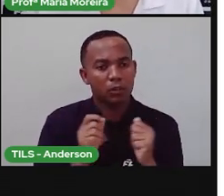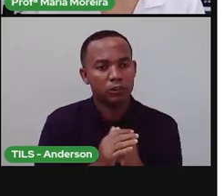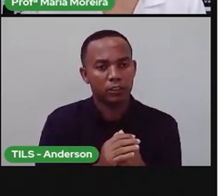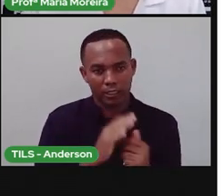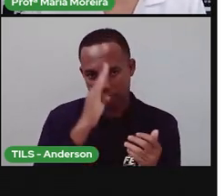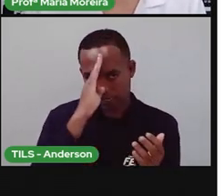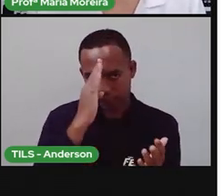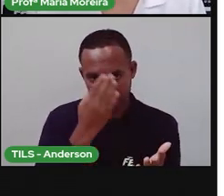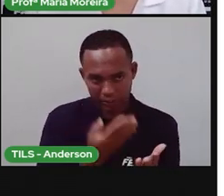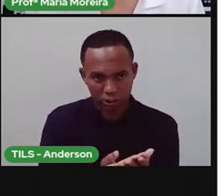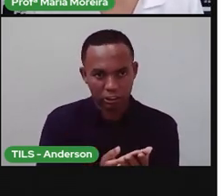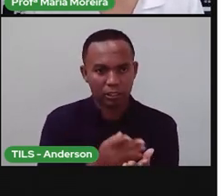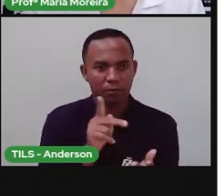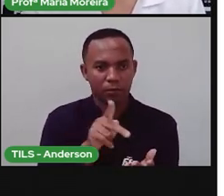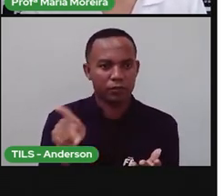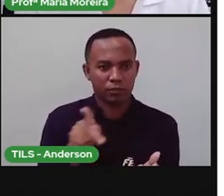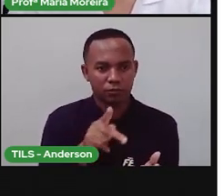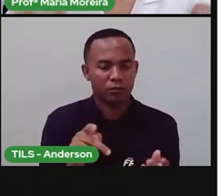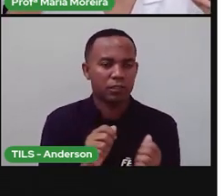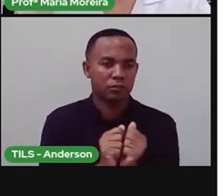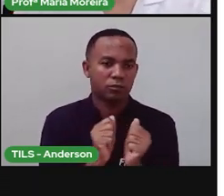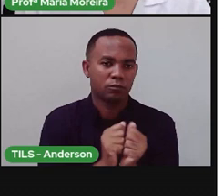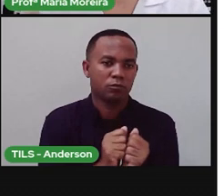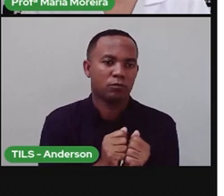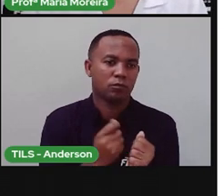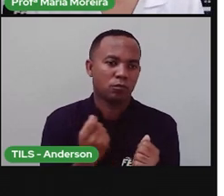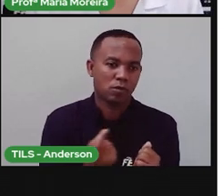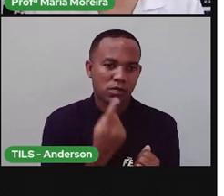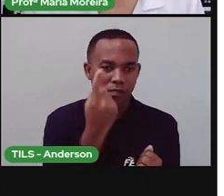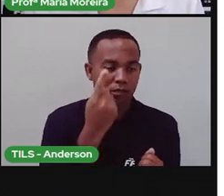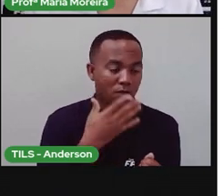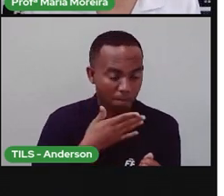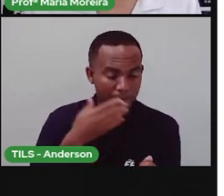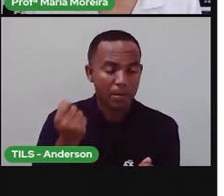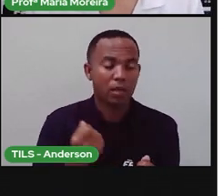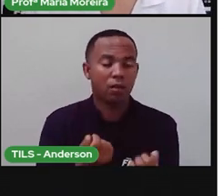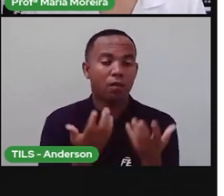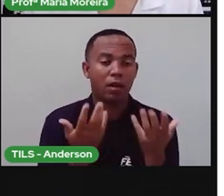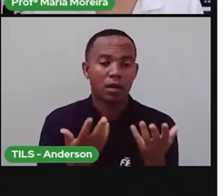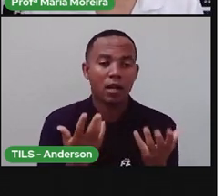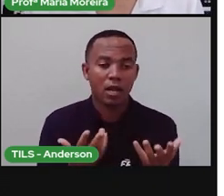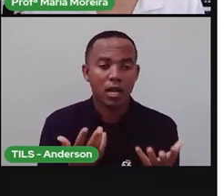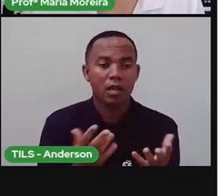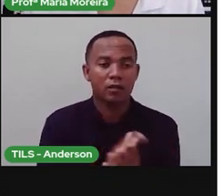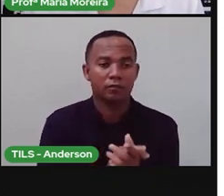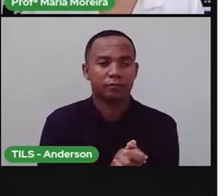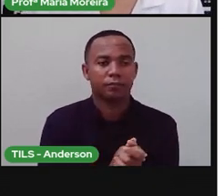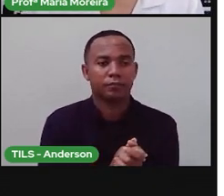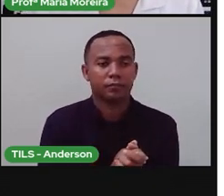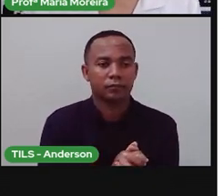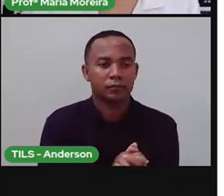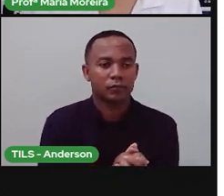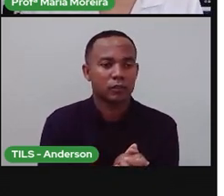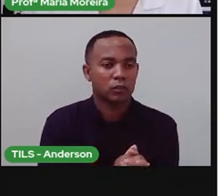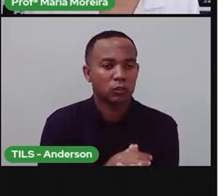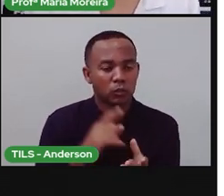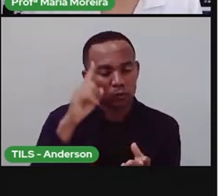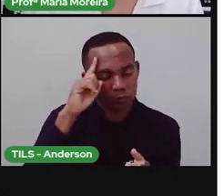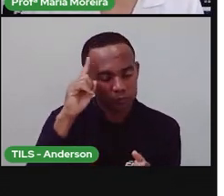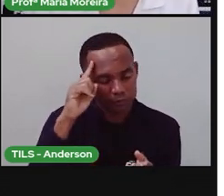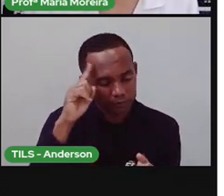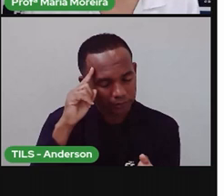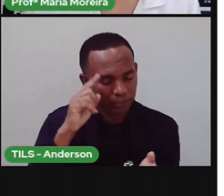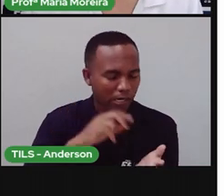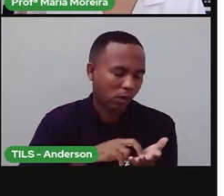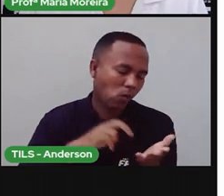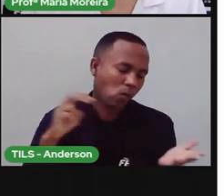acreditem. Acreditem. Pró Maria e Anderson, estou aqui dando o melhor dele para vocês. Deles, para vocês. O dia inteiro a gente acorda,